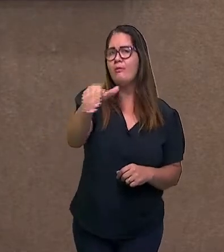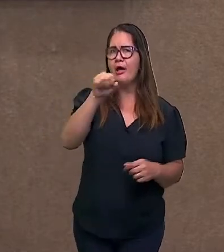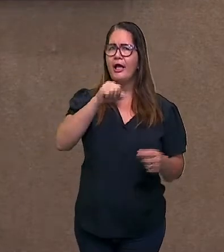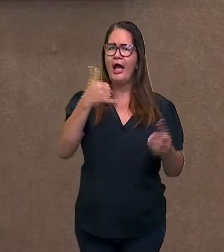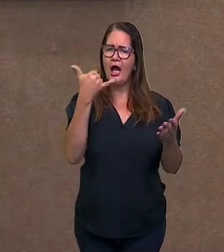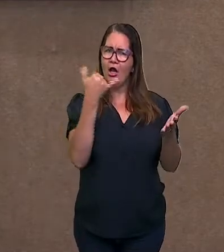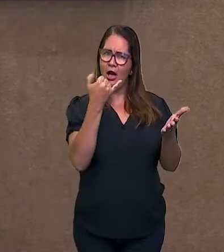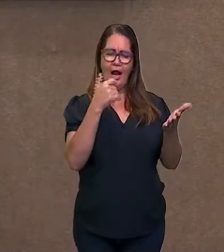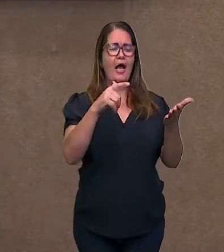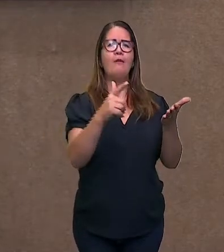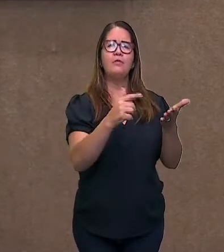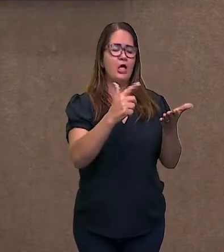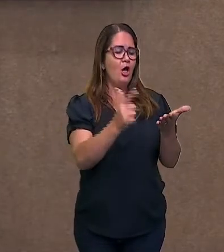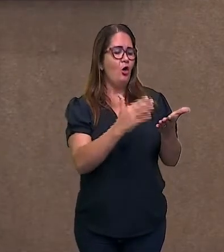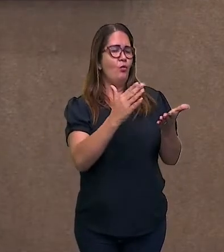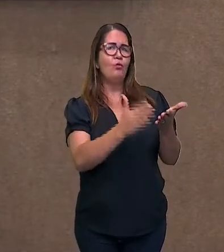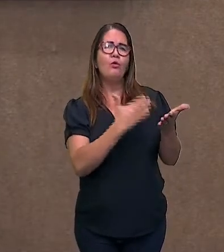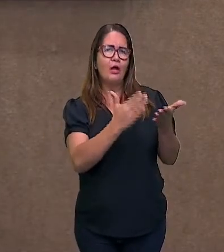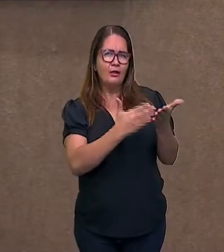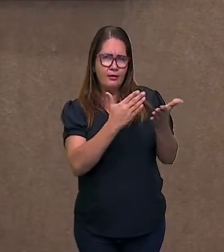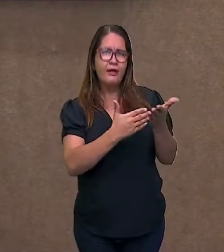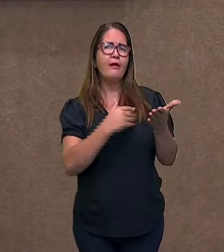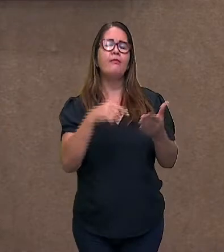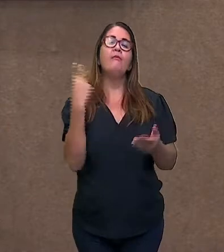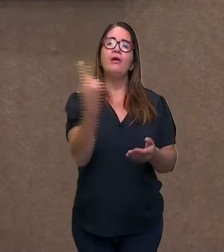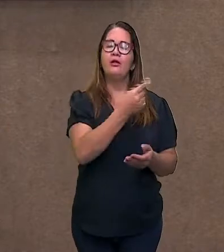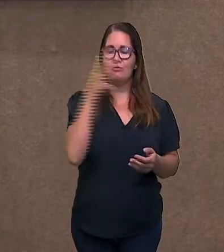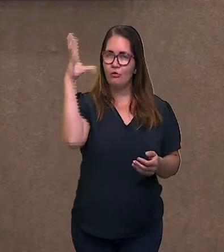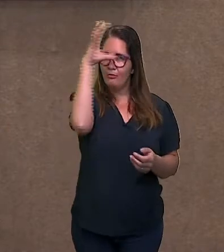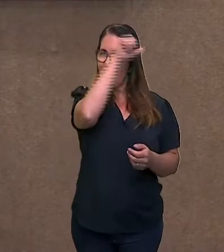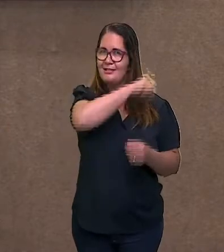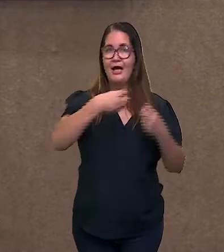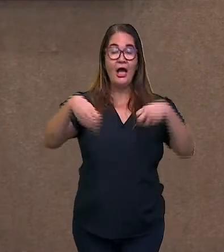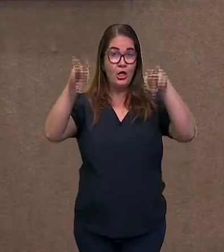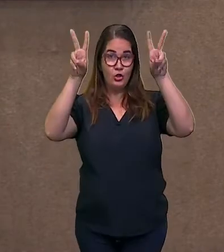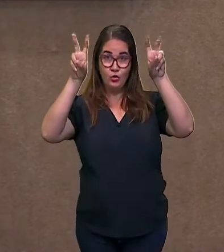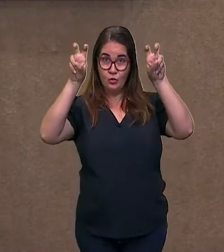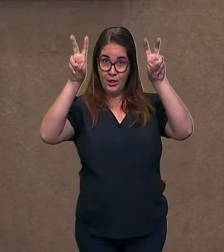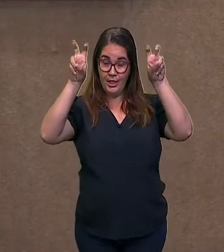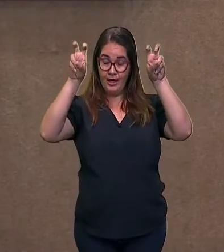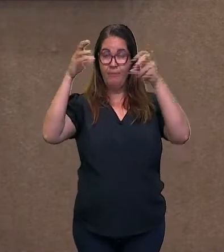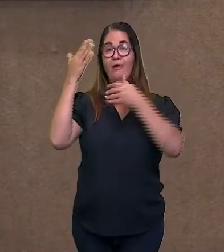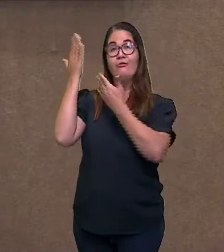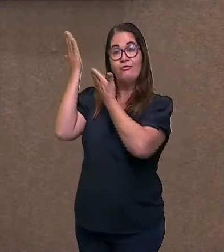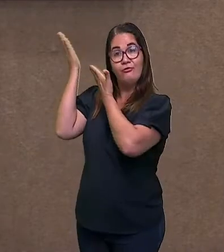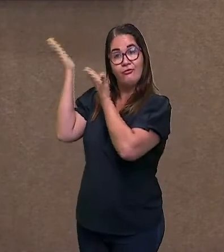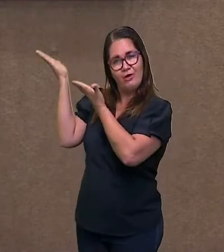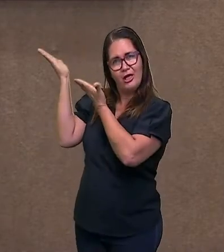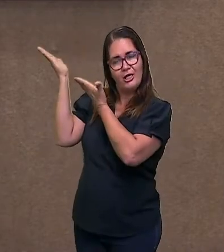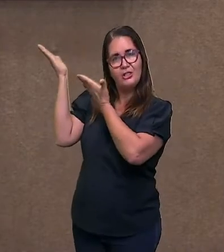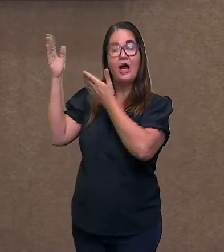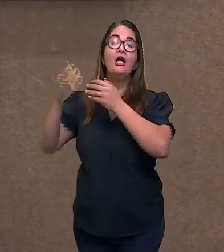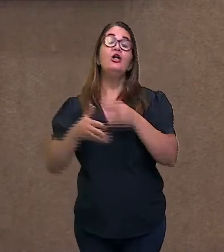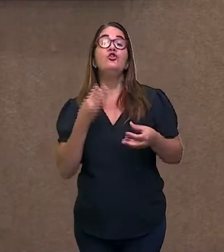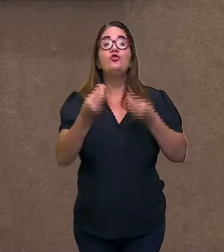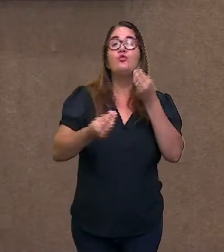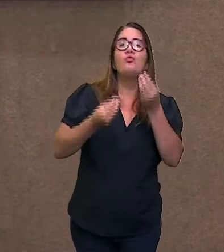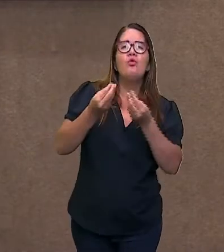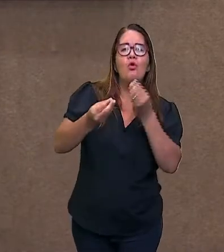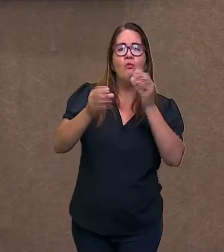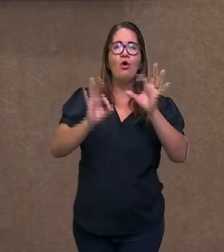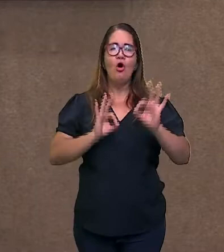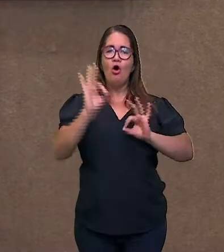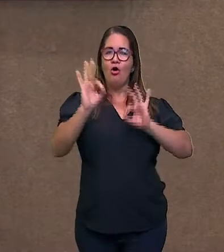lápis, a borracha para a gente começar mais uma aula bem legal. O tema da aula de hoje, período composto por